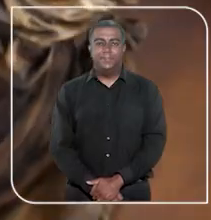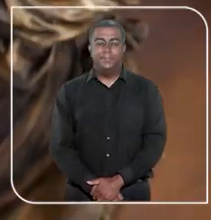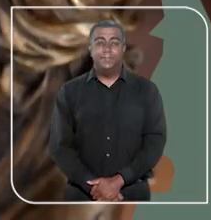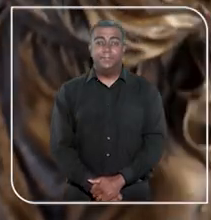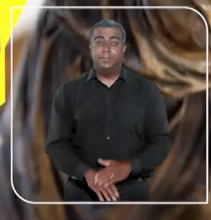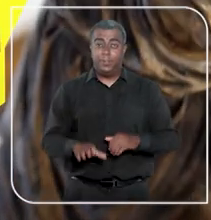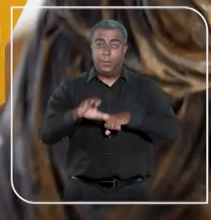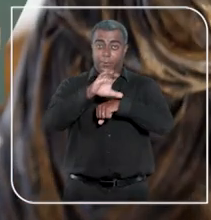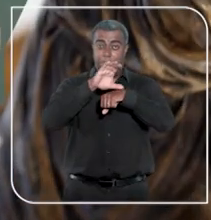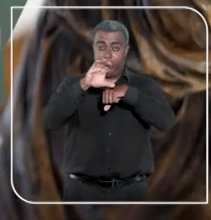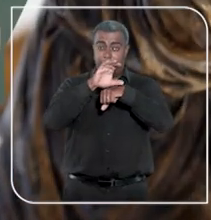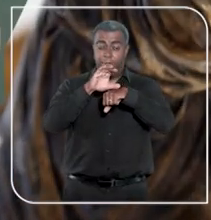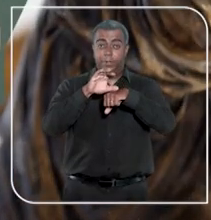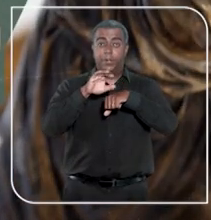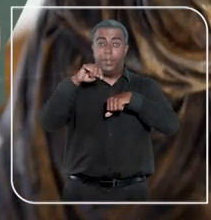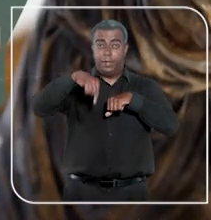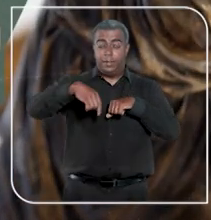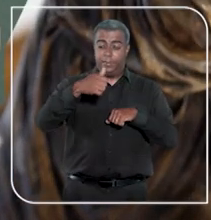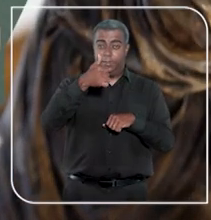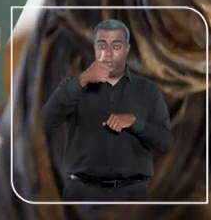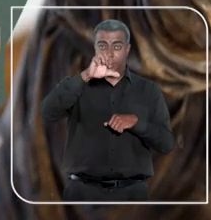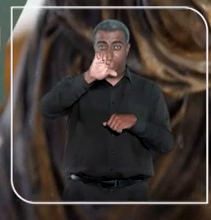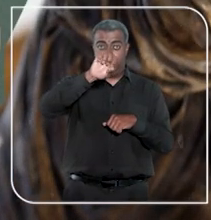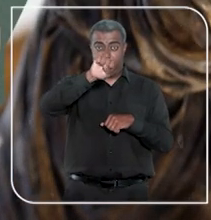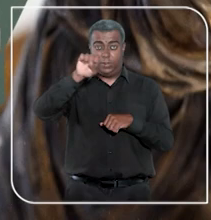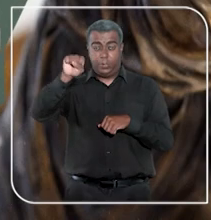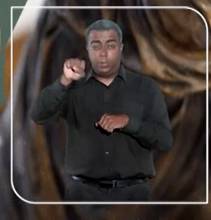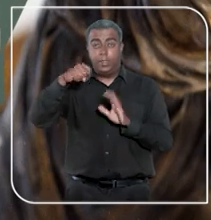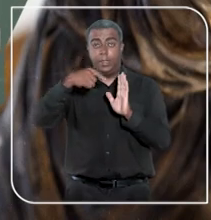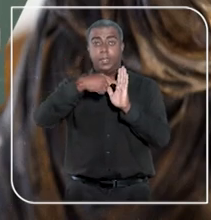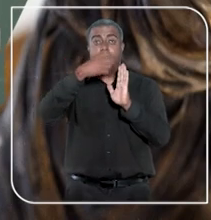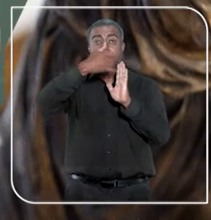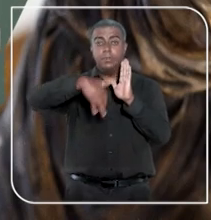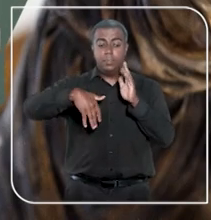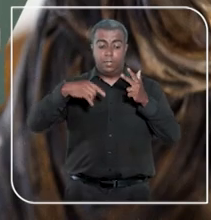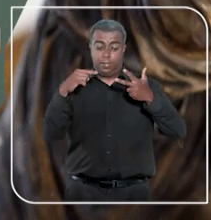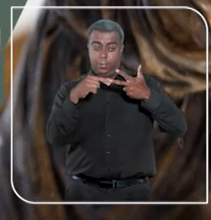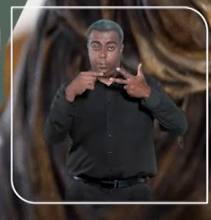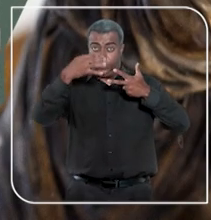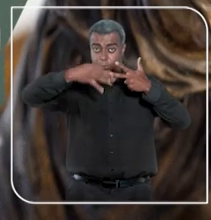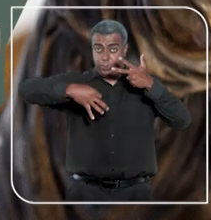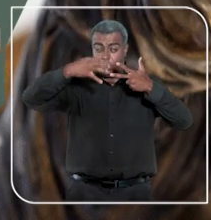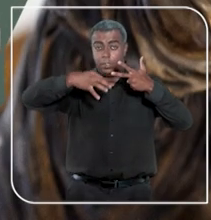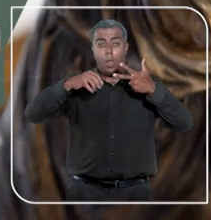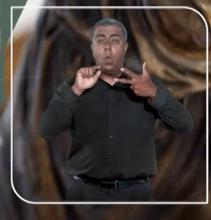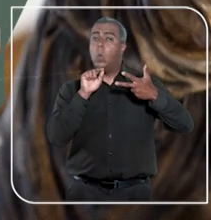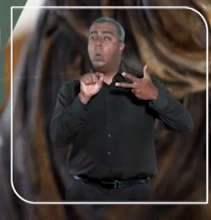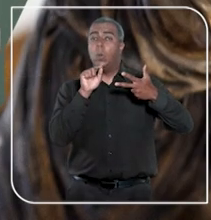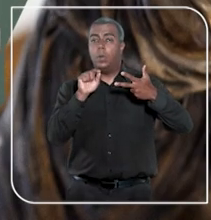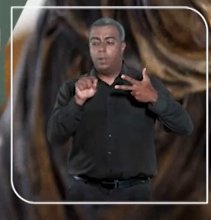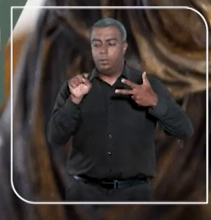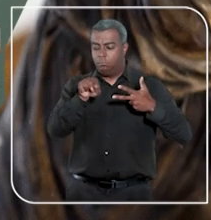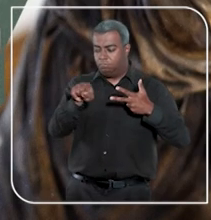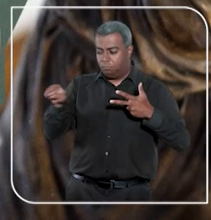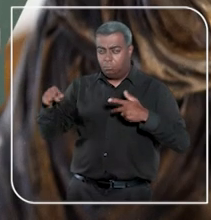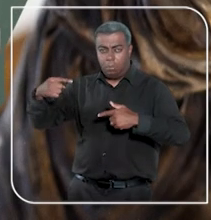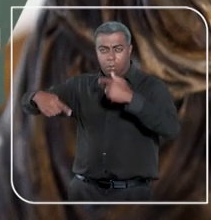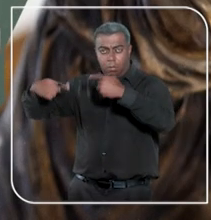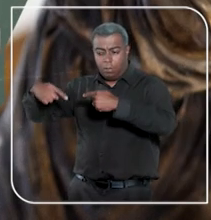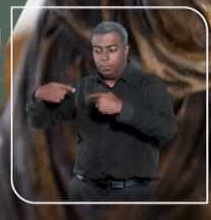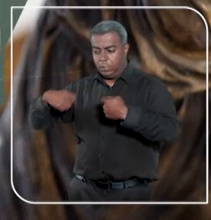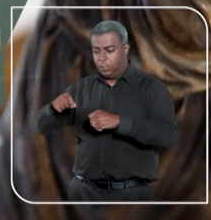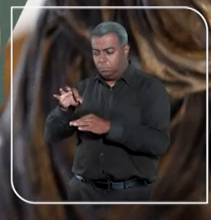A Constituição Federal de 1988 define que o papel do Judiciário é julgar os conflitos que